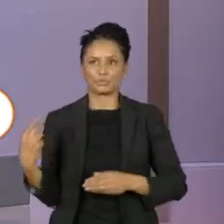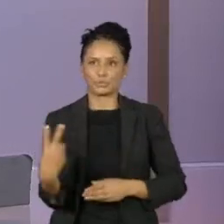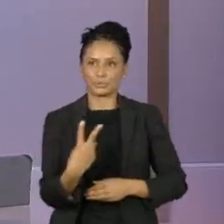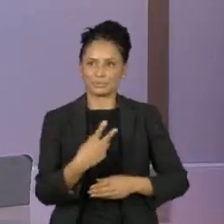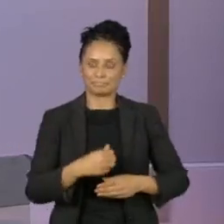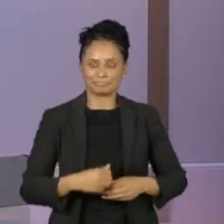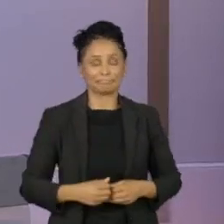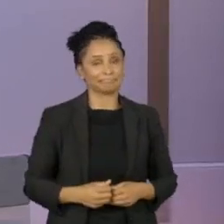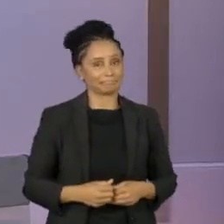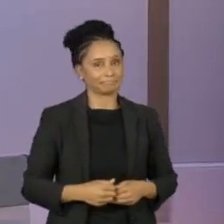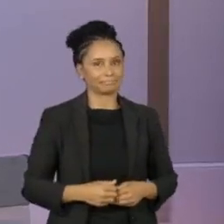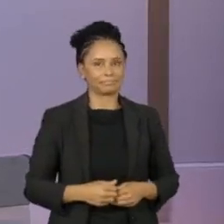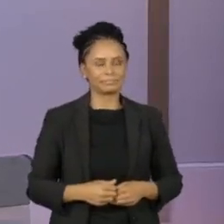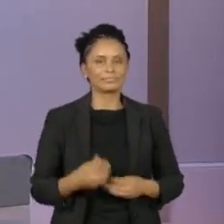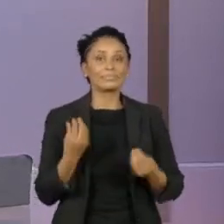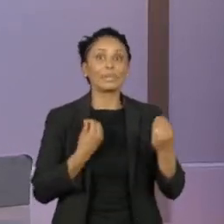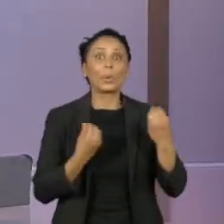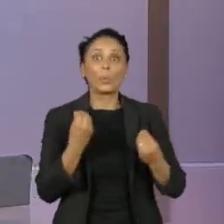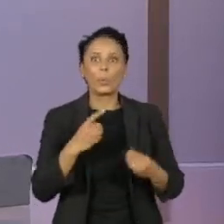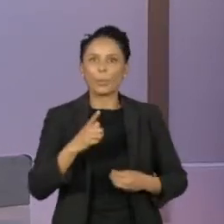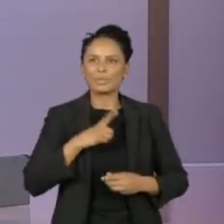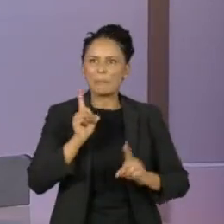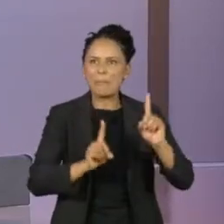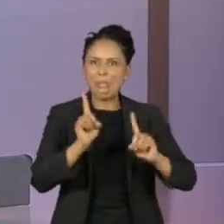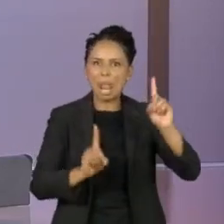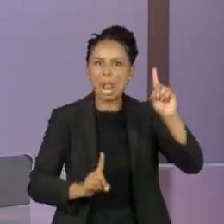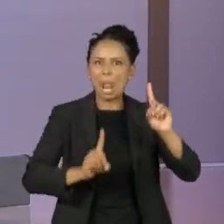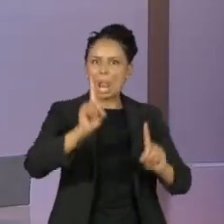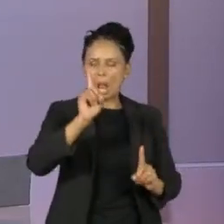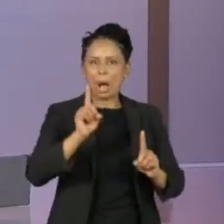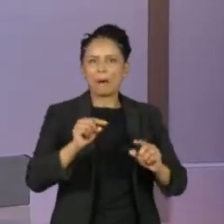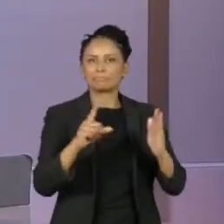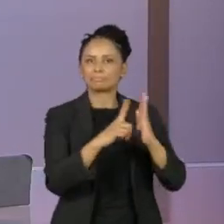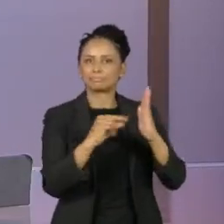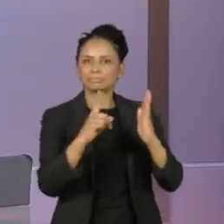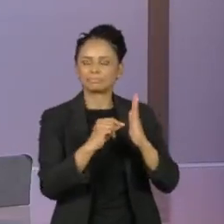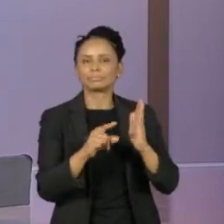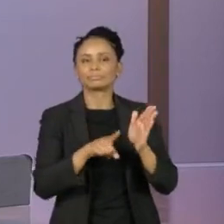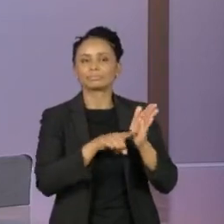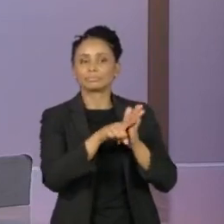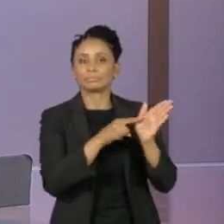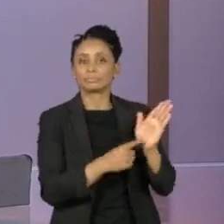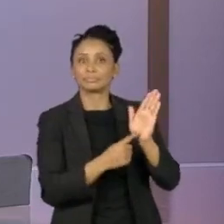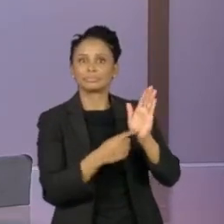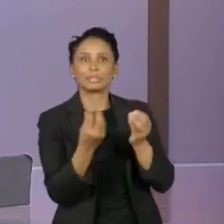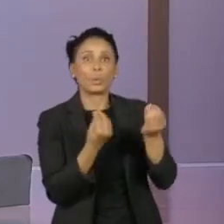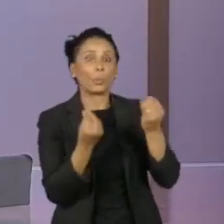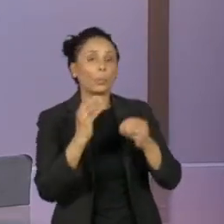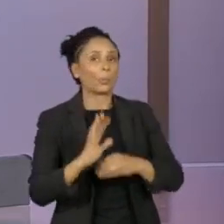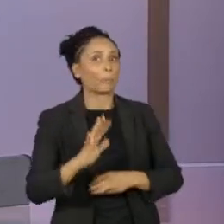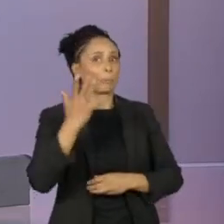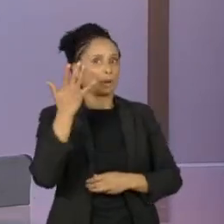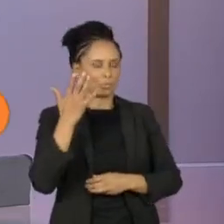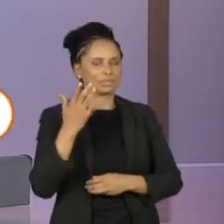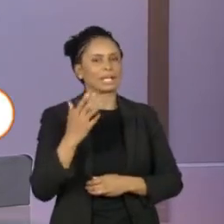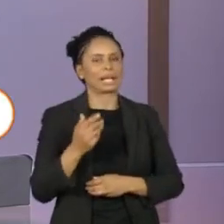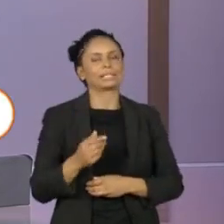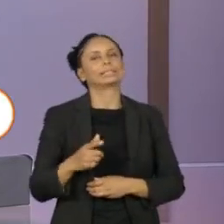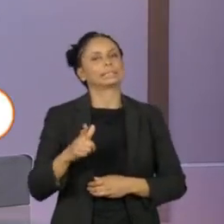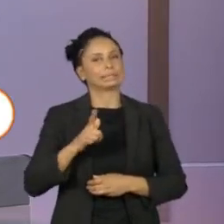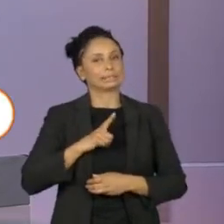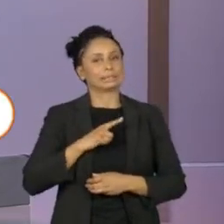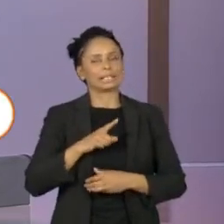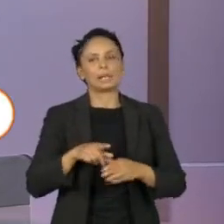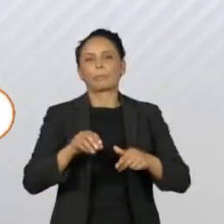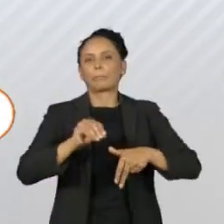Vamos ver agora como está a corrida ao Palácio dos Bandeirantes com a pesquisa do Instituto de Pesquisas Sociais, Políticas e Econômicas, o IPESP, feita